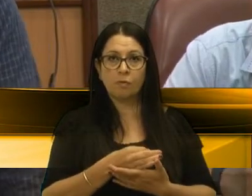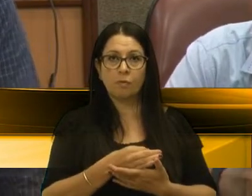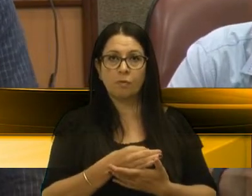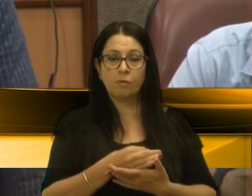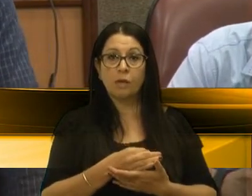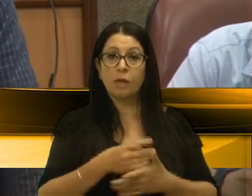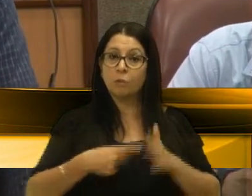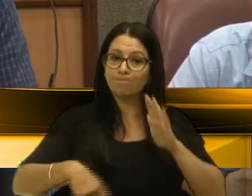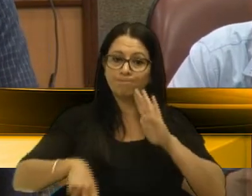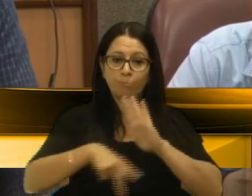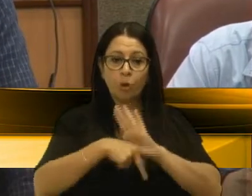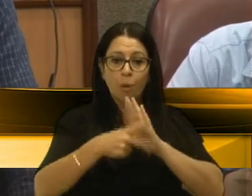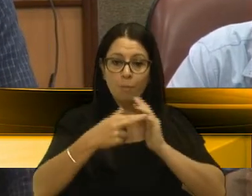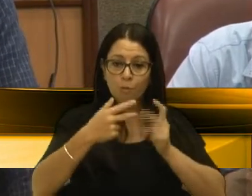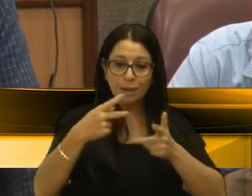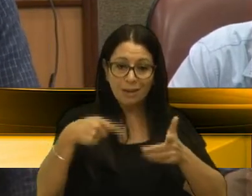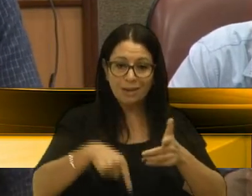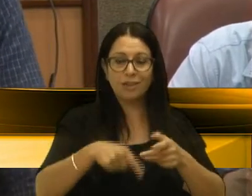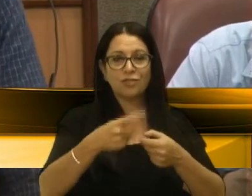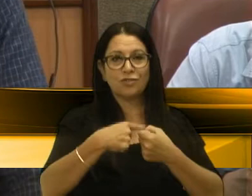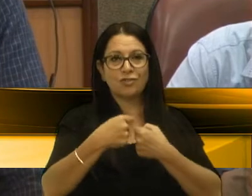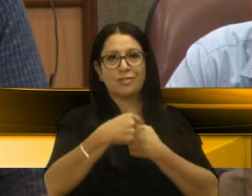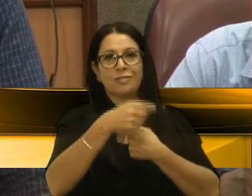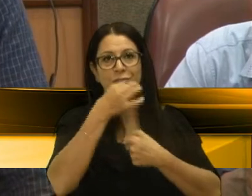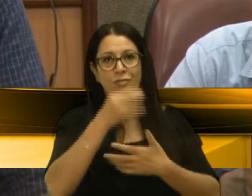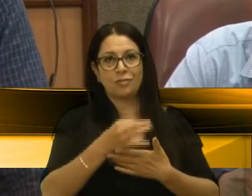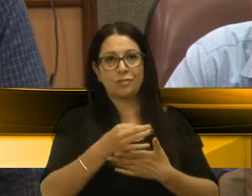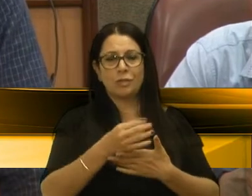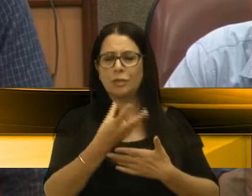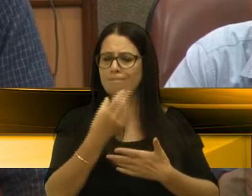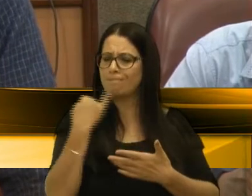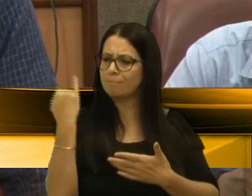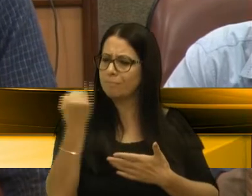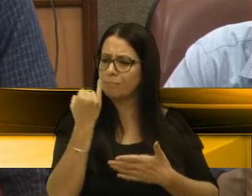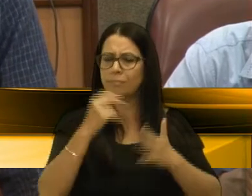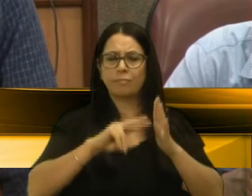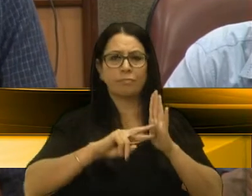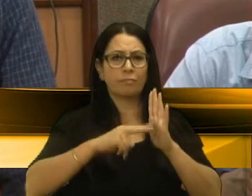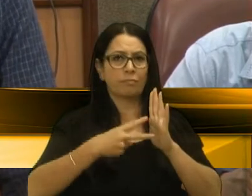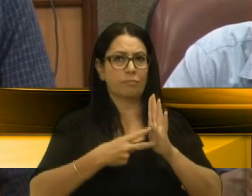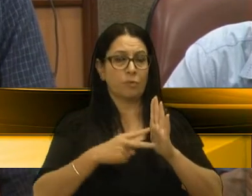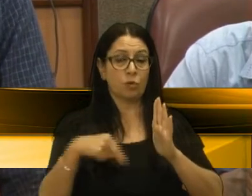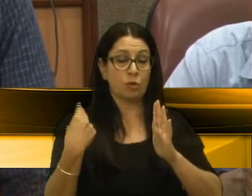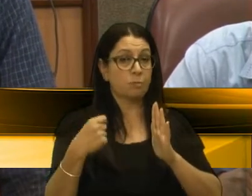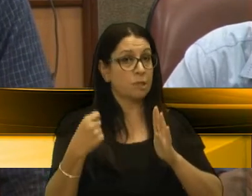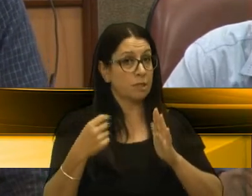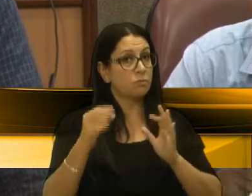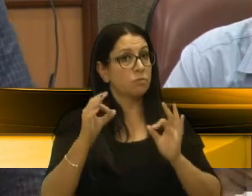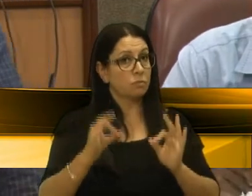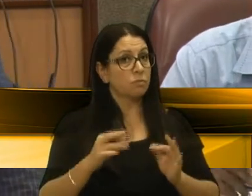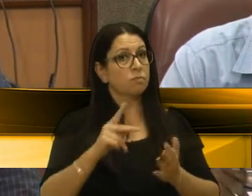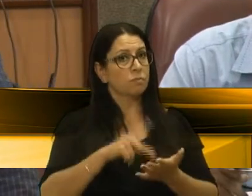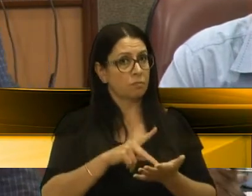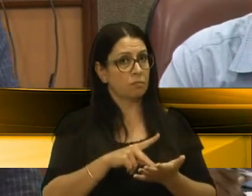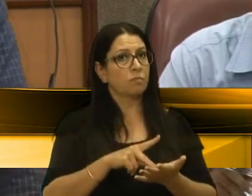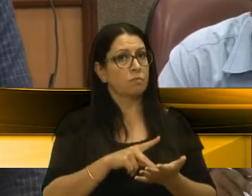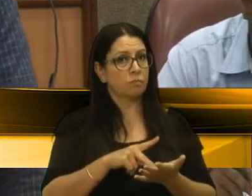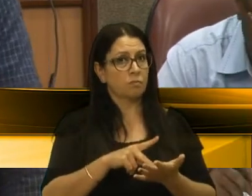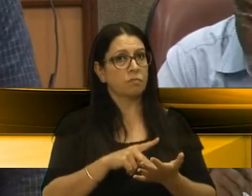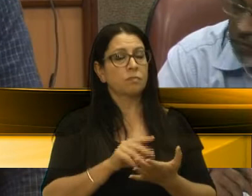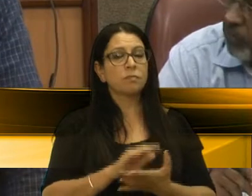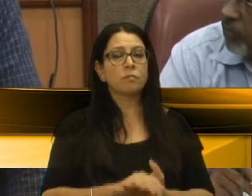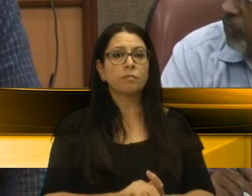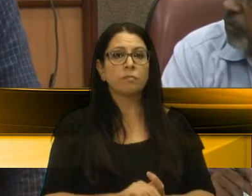patrimônio do município de Caxias do Sul que tem um grande significado e nós precisamos literalmente ultimar